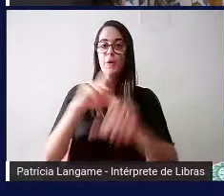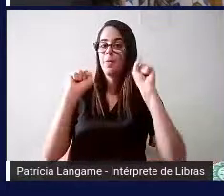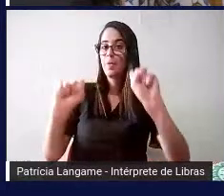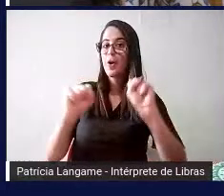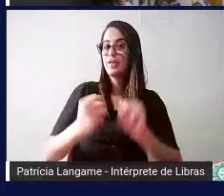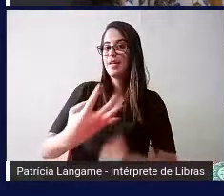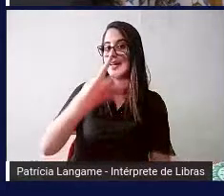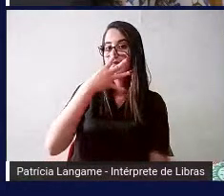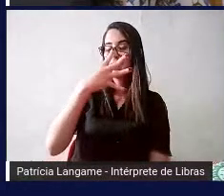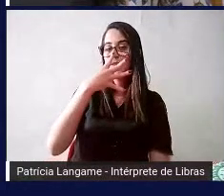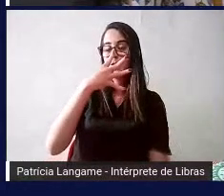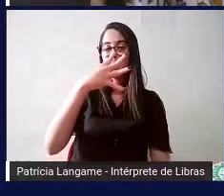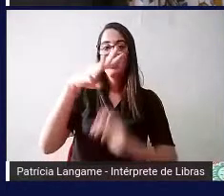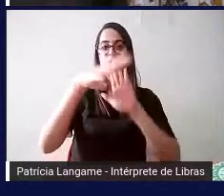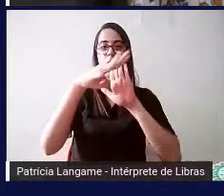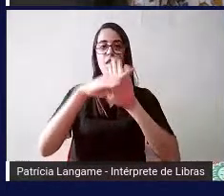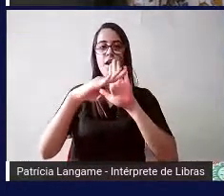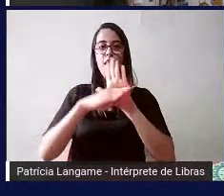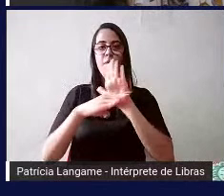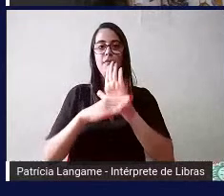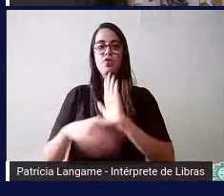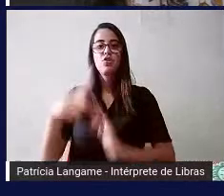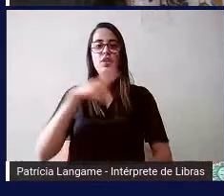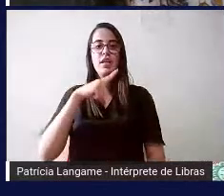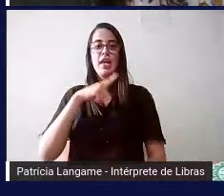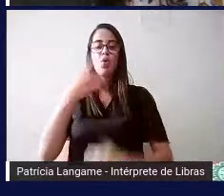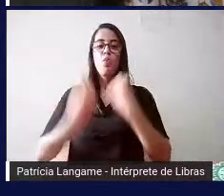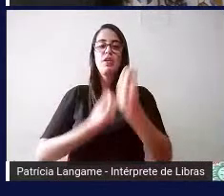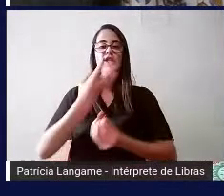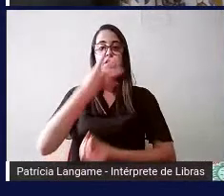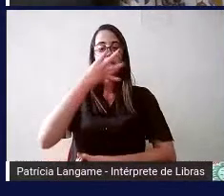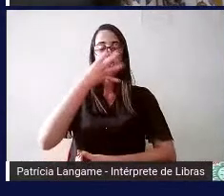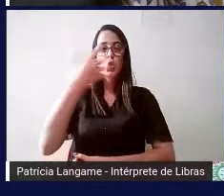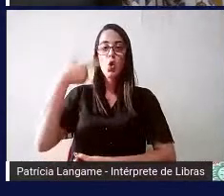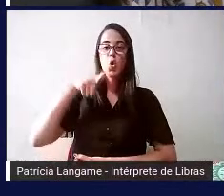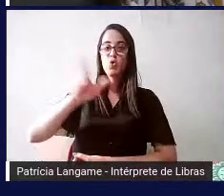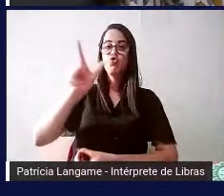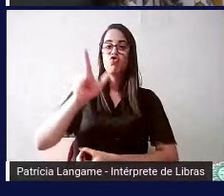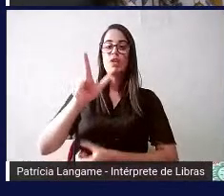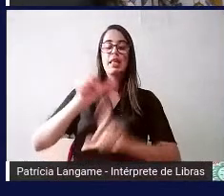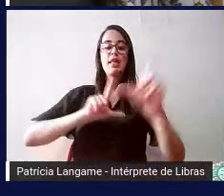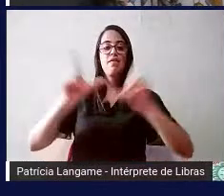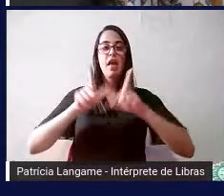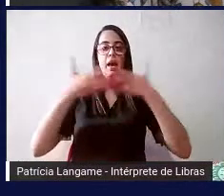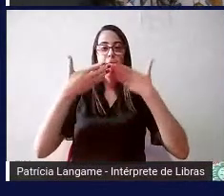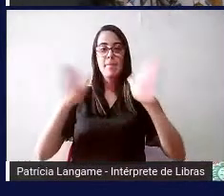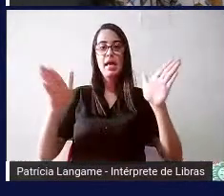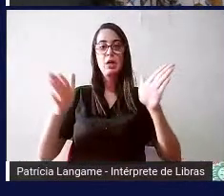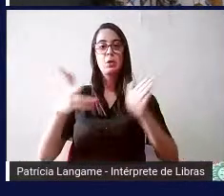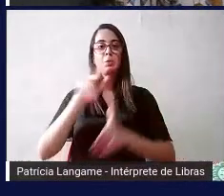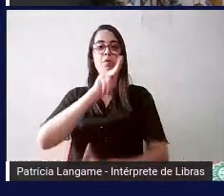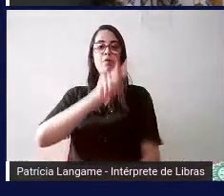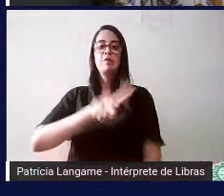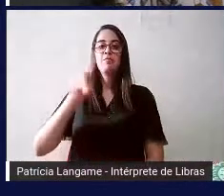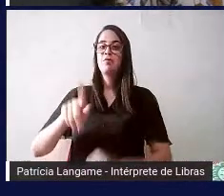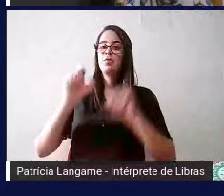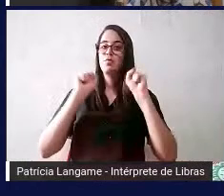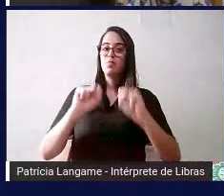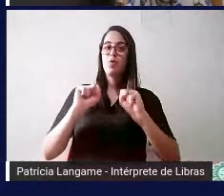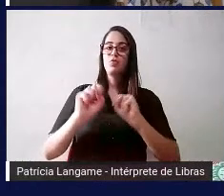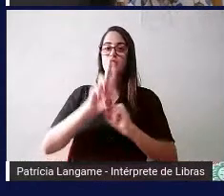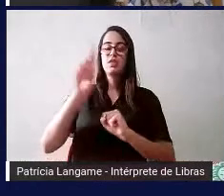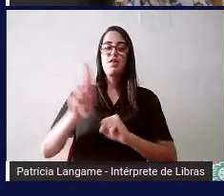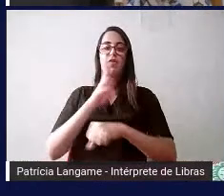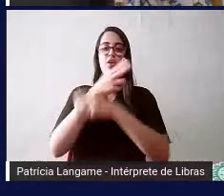os programas que tem lá como a gente assiste outros na TV aberta no canal fechado mas também como professores a gente pode utilizar várias coisas que tem ali